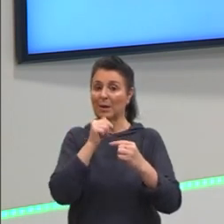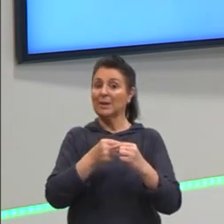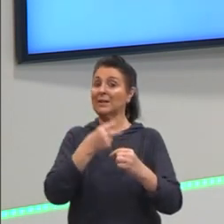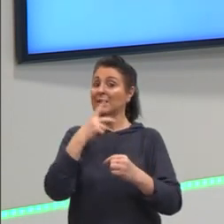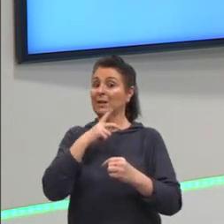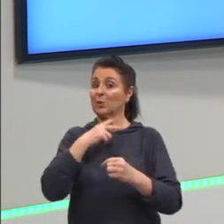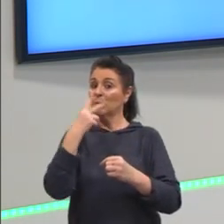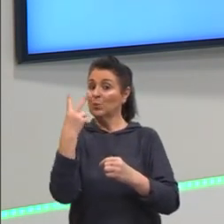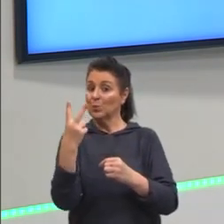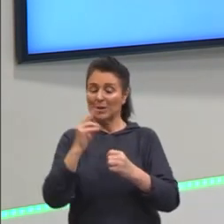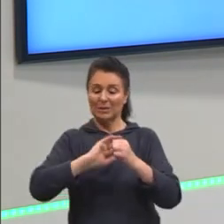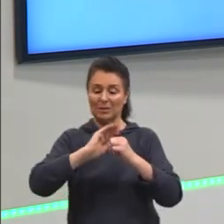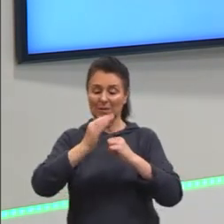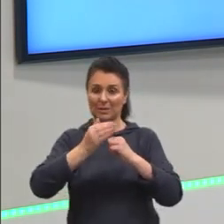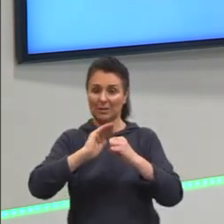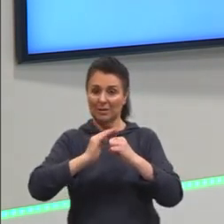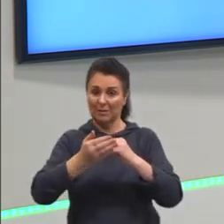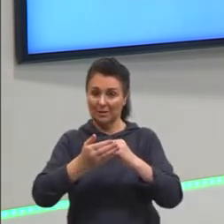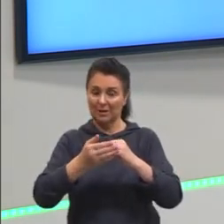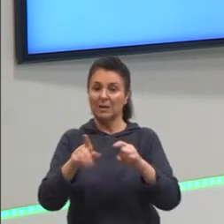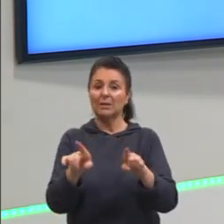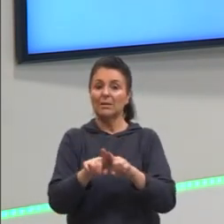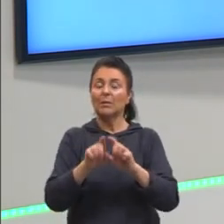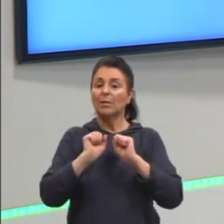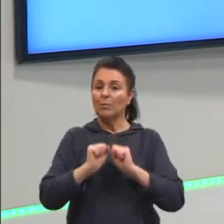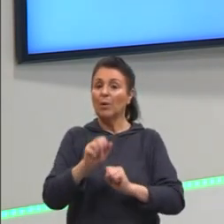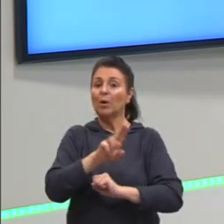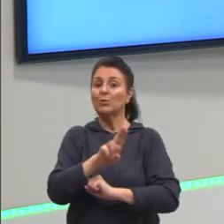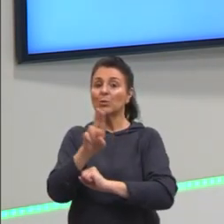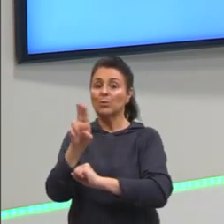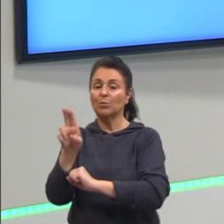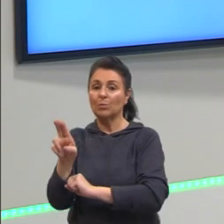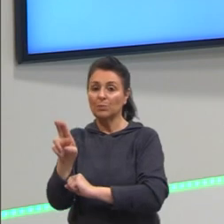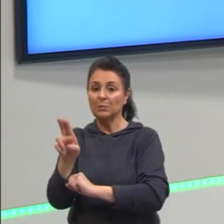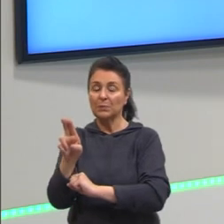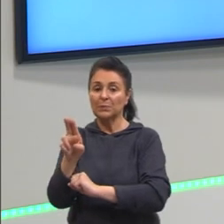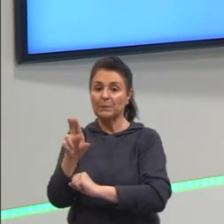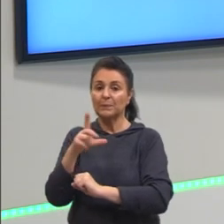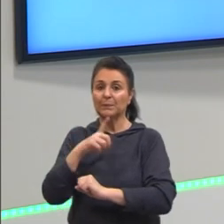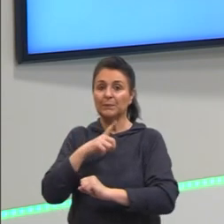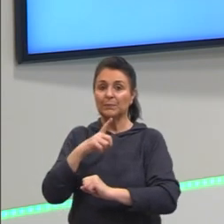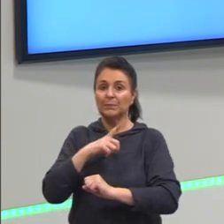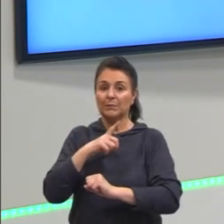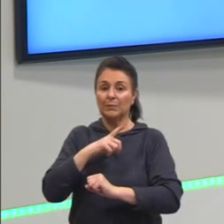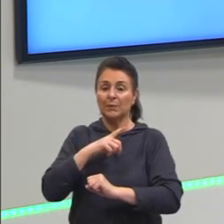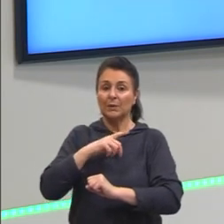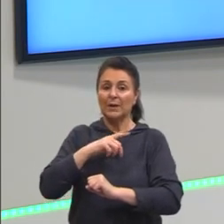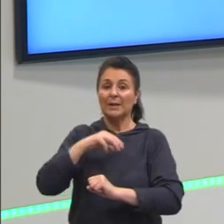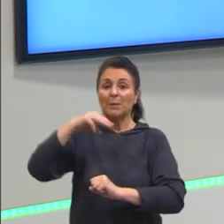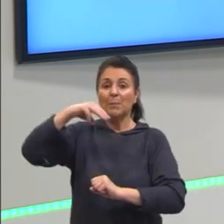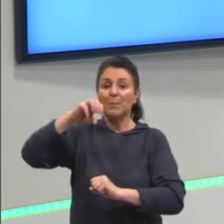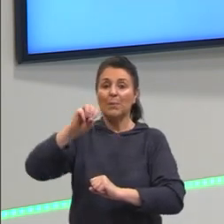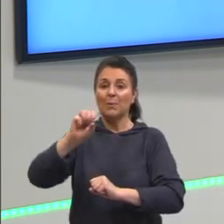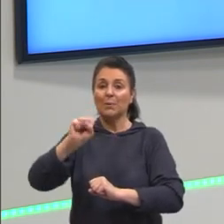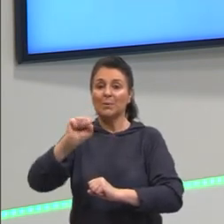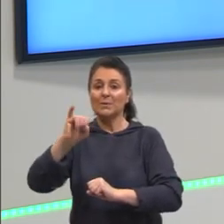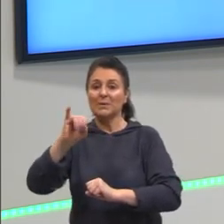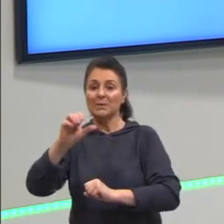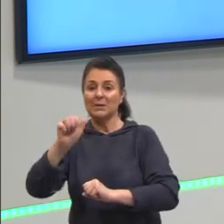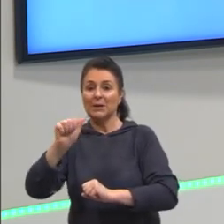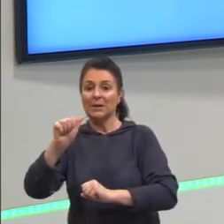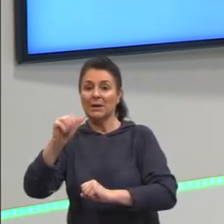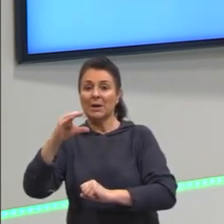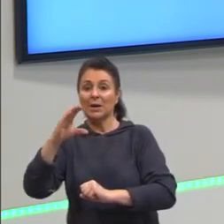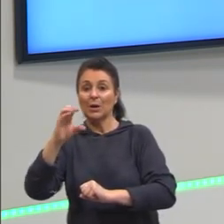Então, a composição dela também pode ser chamada pelo nome de mosaico fluido. Até porque